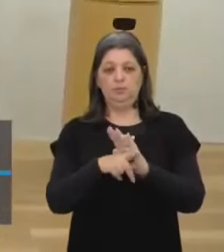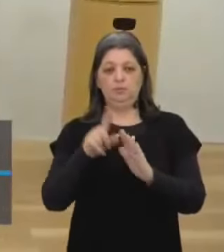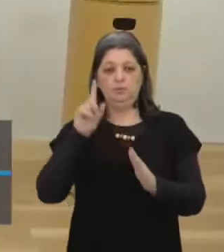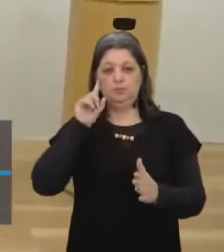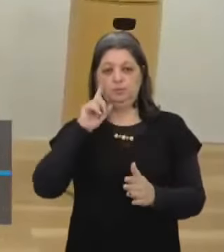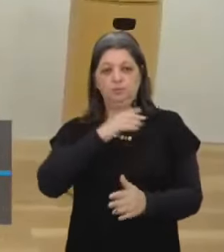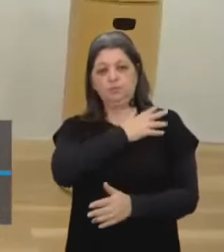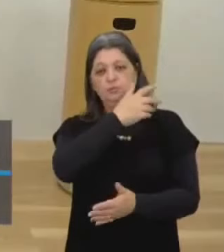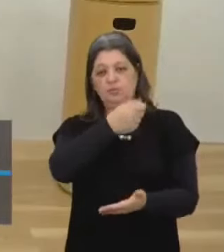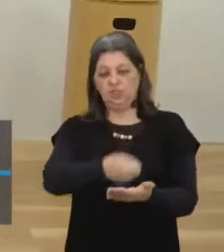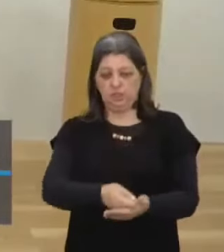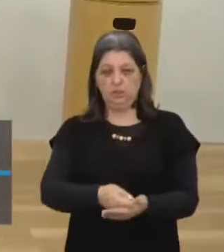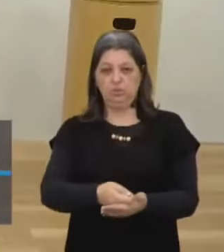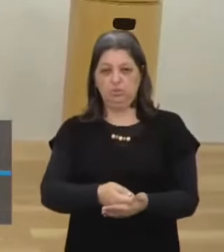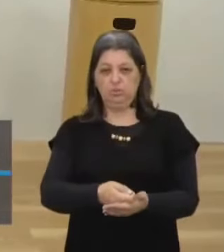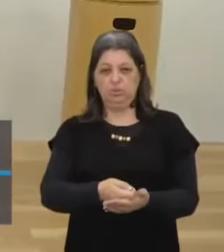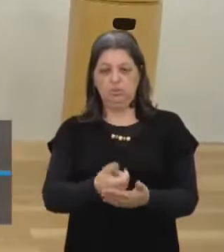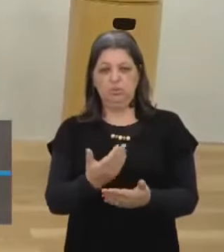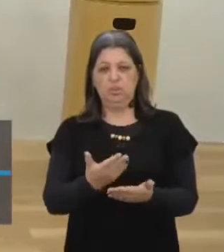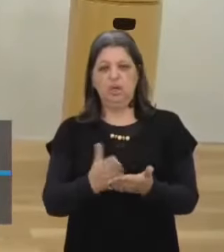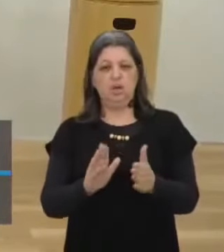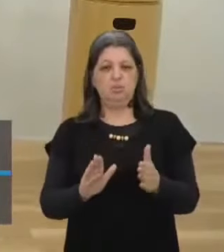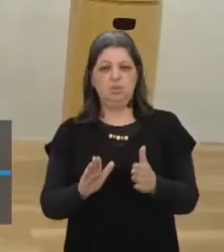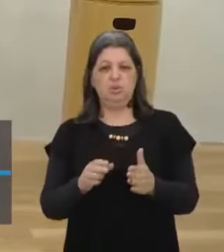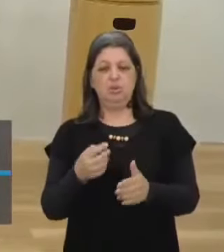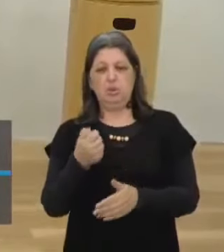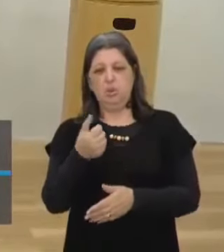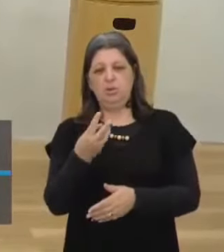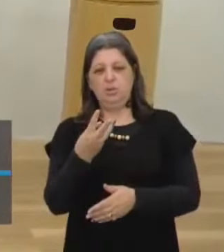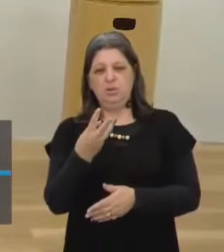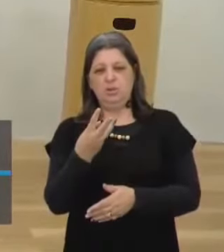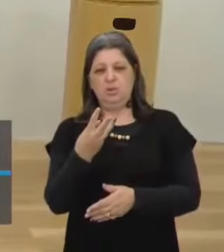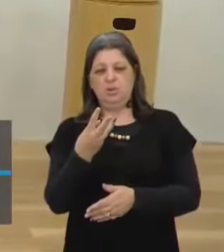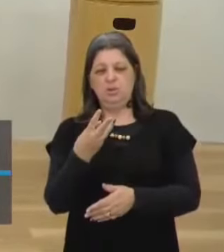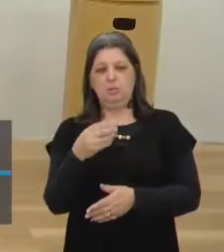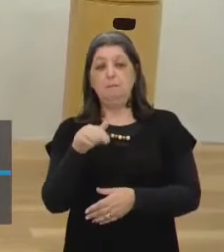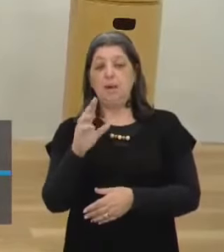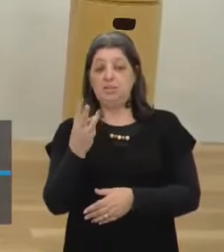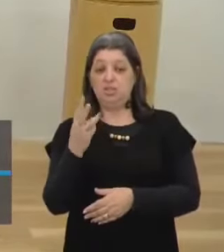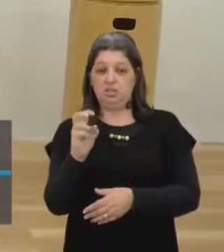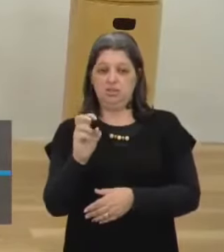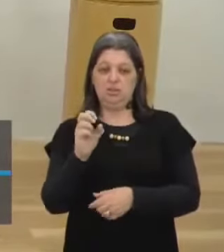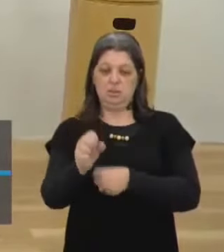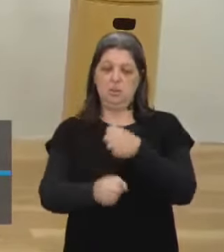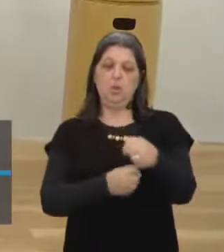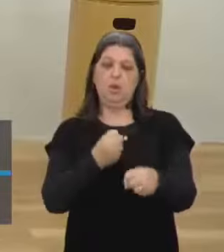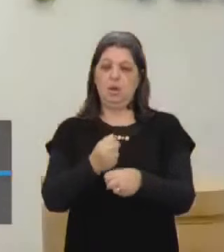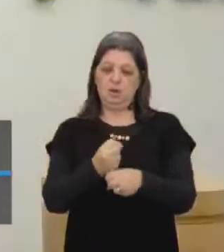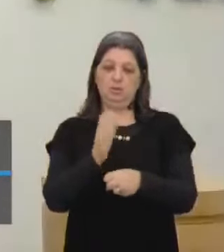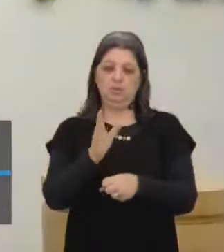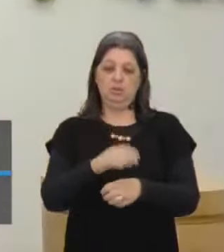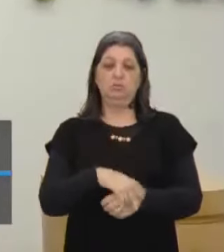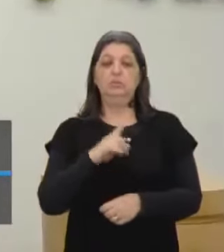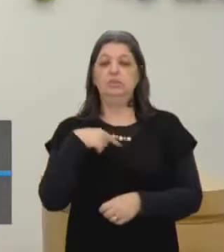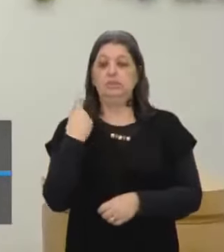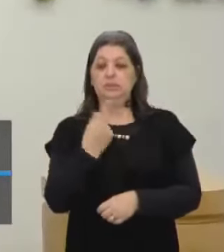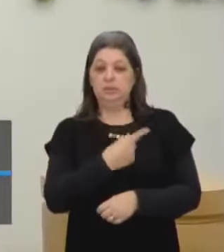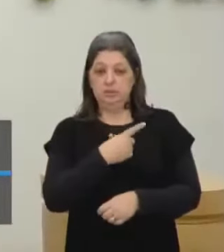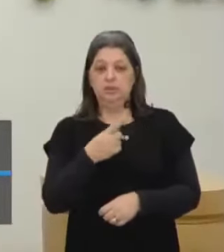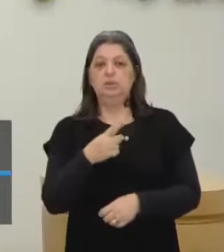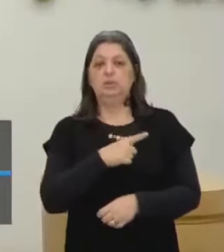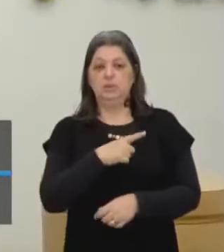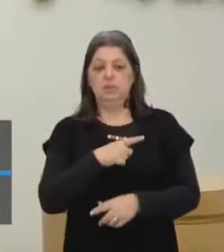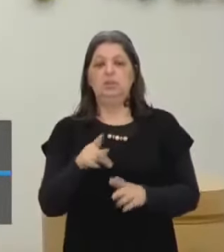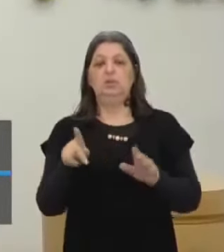Janas? Já vai fazer aí mais de Quase 35 anos Mais de 35 anos que acabou a ditadura E nós ainda temos uma